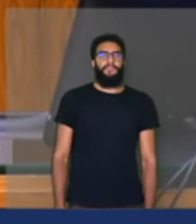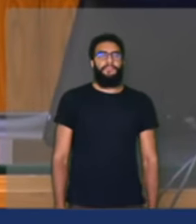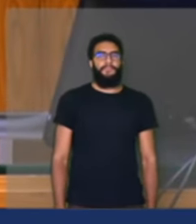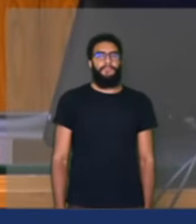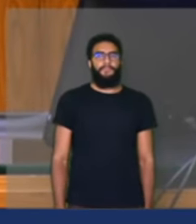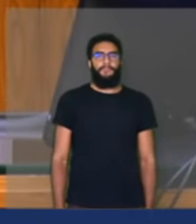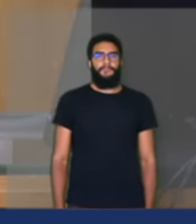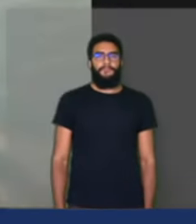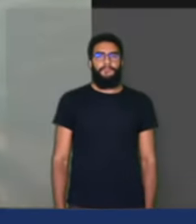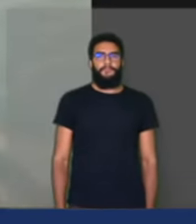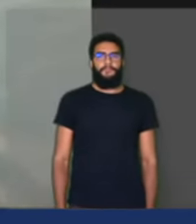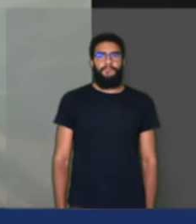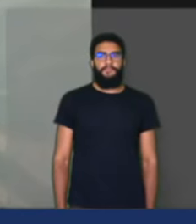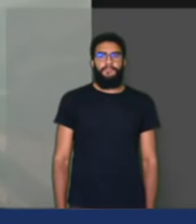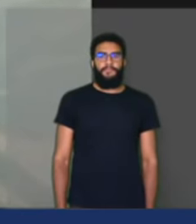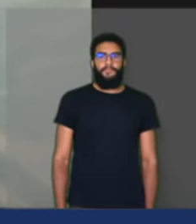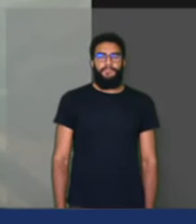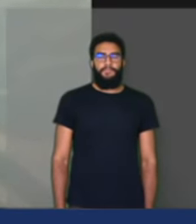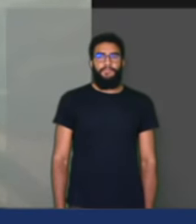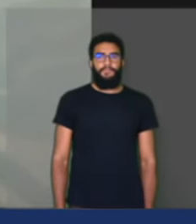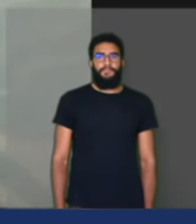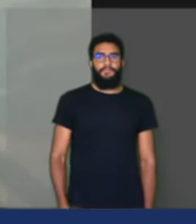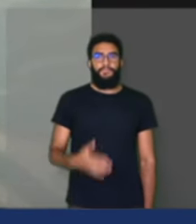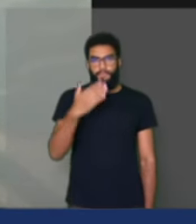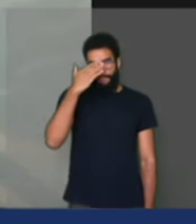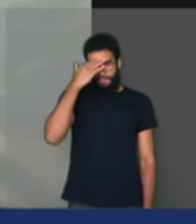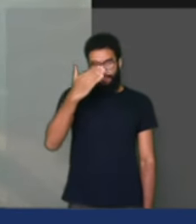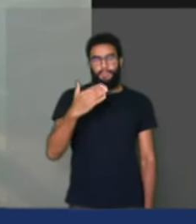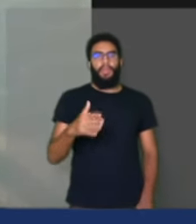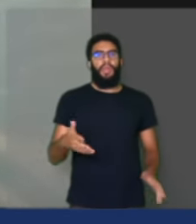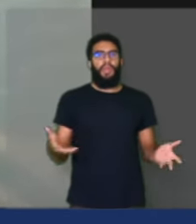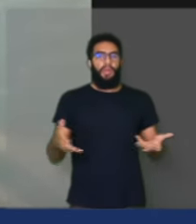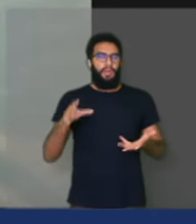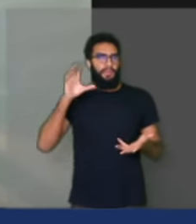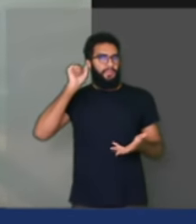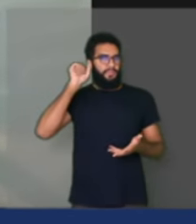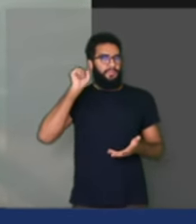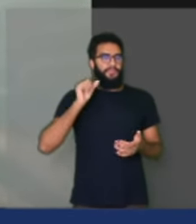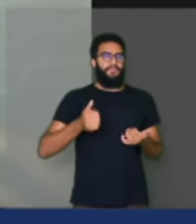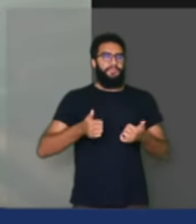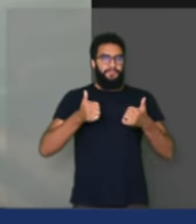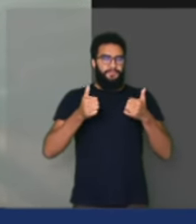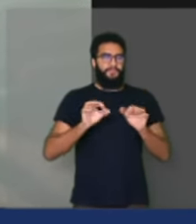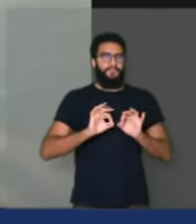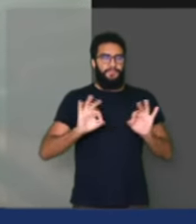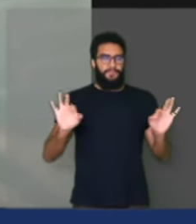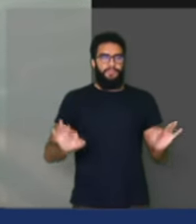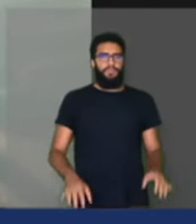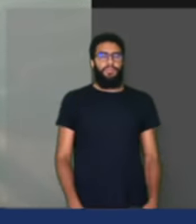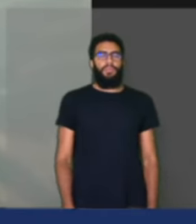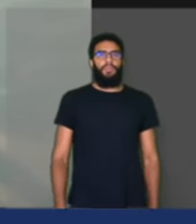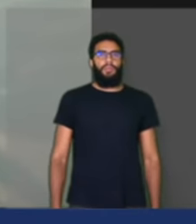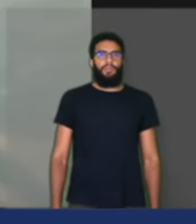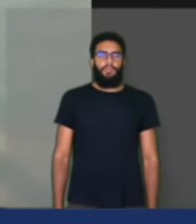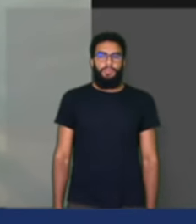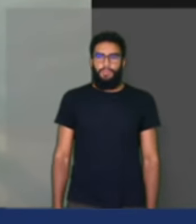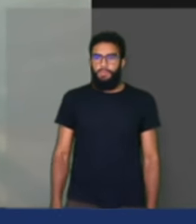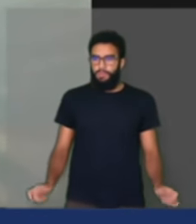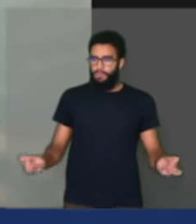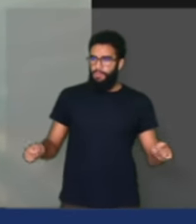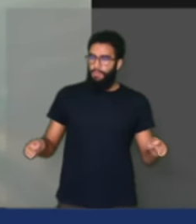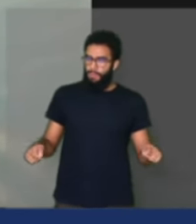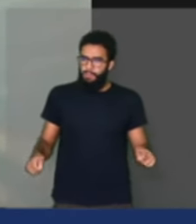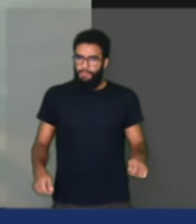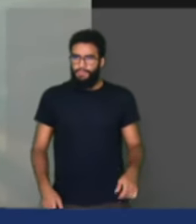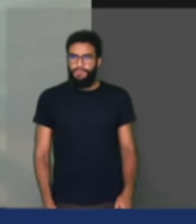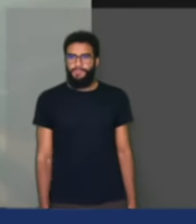Muito obrigado. É, tá ok? Tô sendo ouvido, presidente? Tá perfeito agora, deputado. Ok, deputado Ricardo Silva.